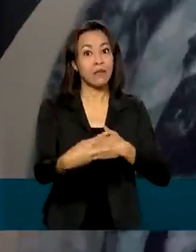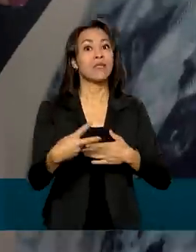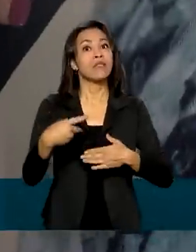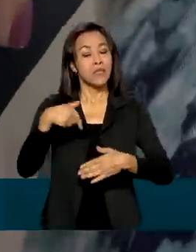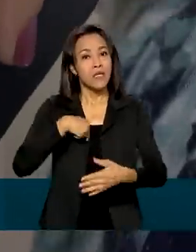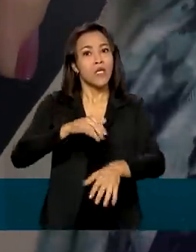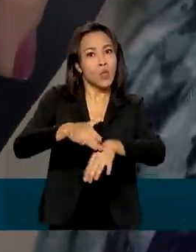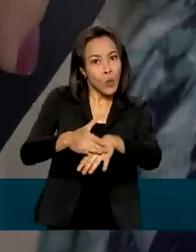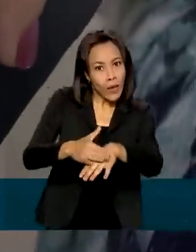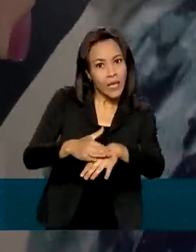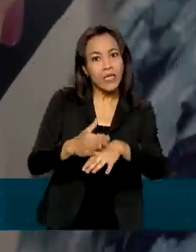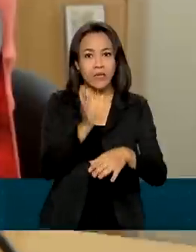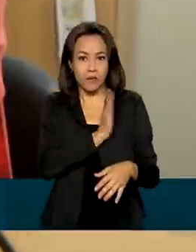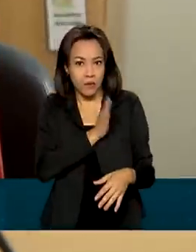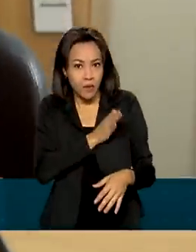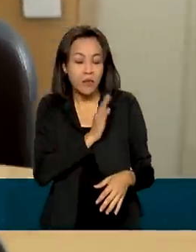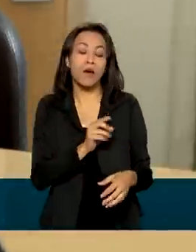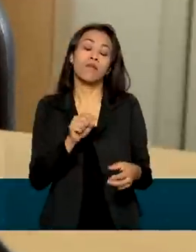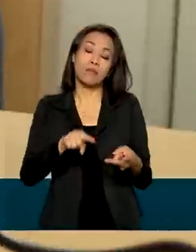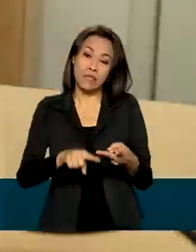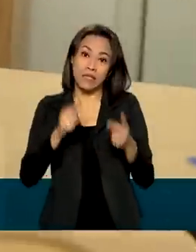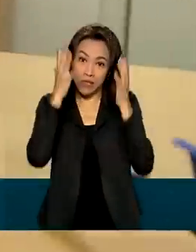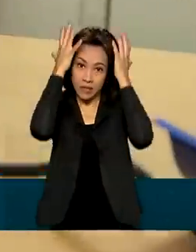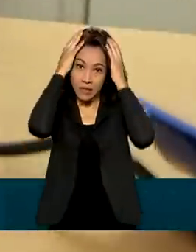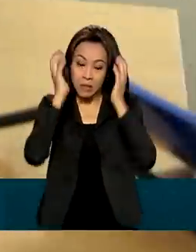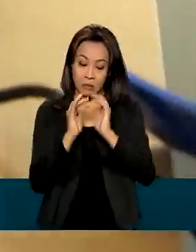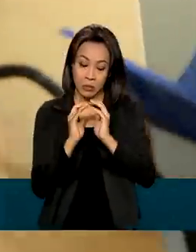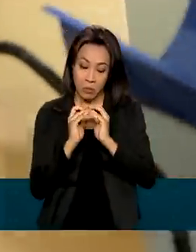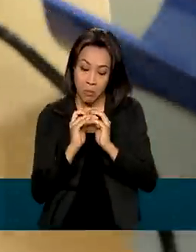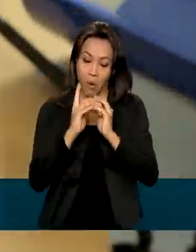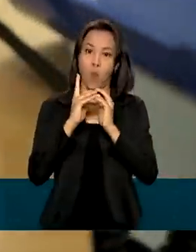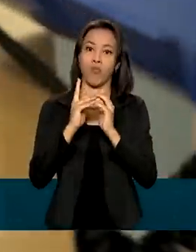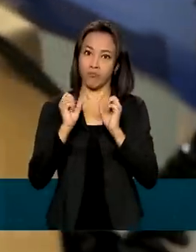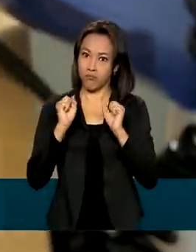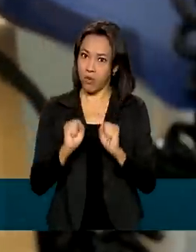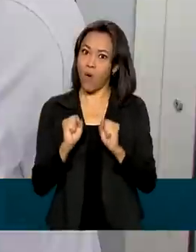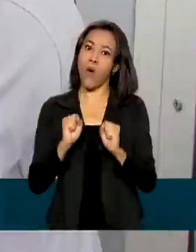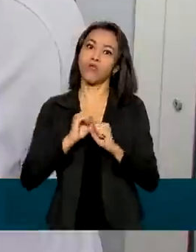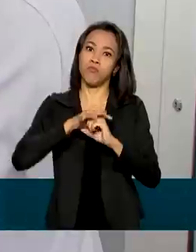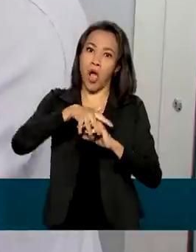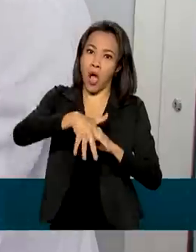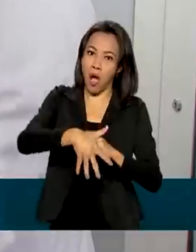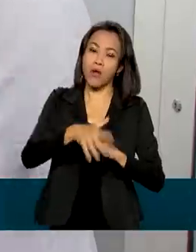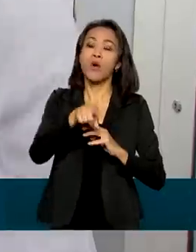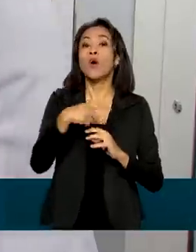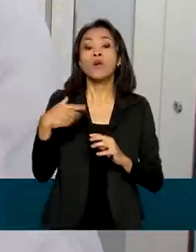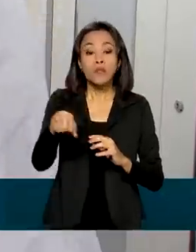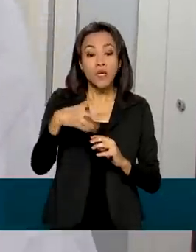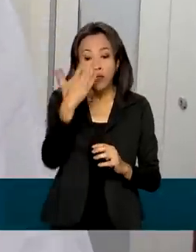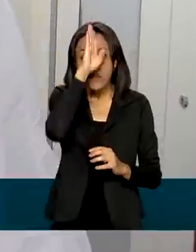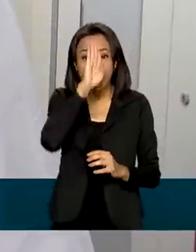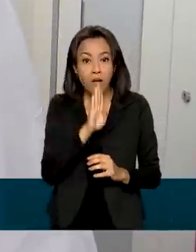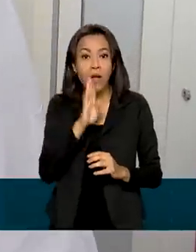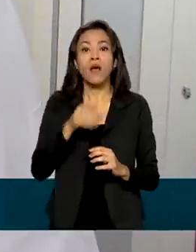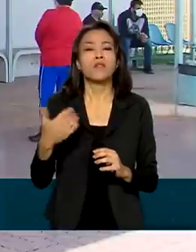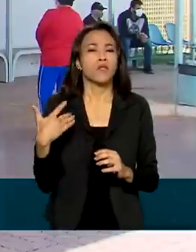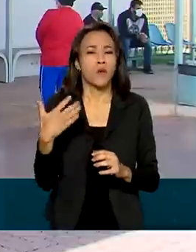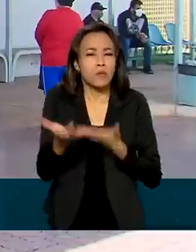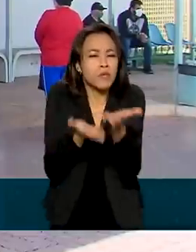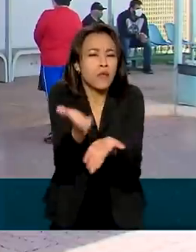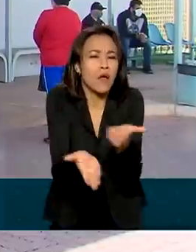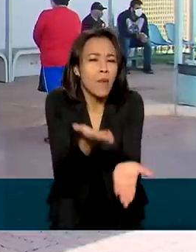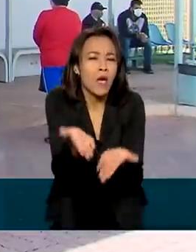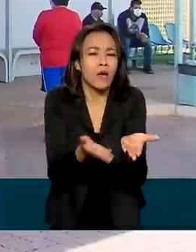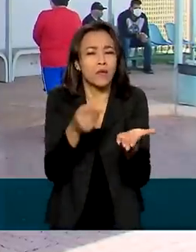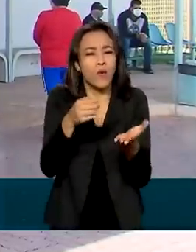causar doenças cardíacas e acidente vascular cerebral. O SUS oferece tratamento especializado. A